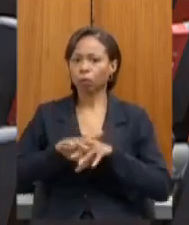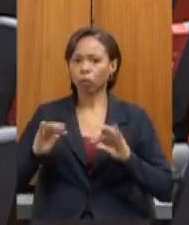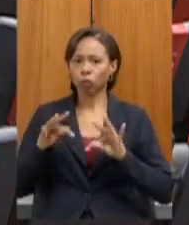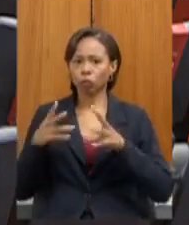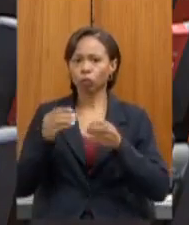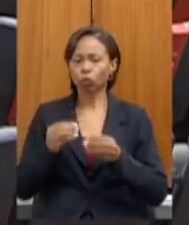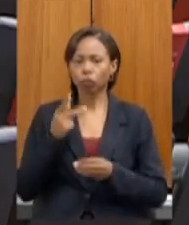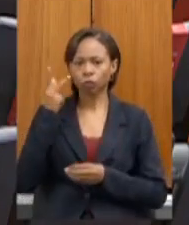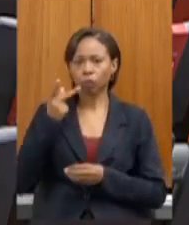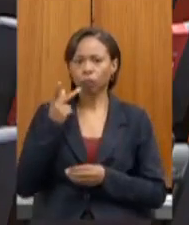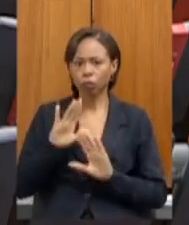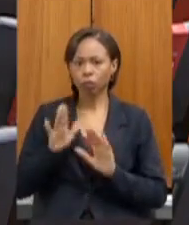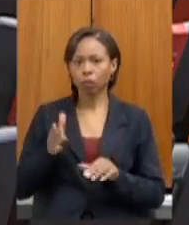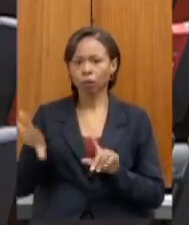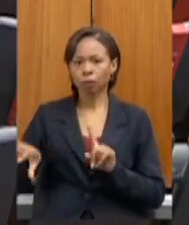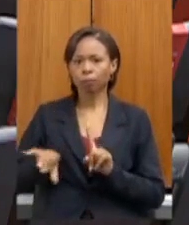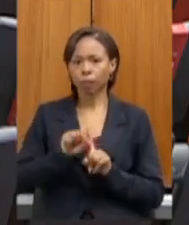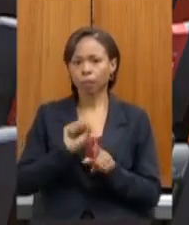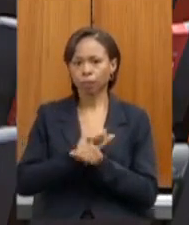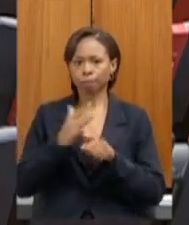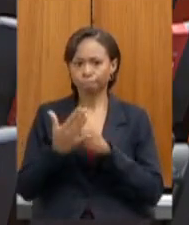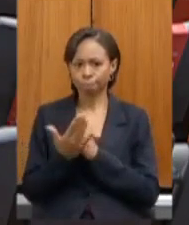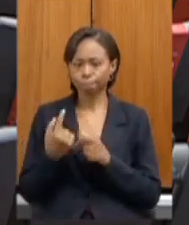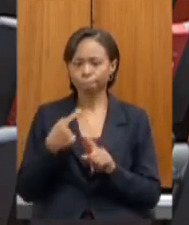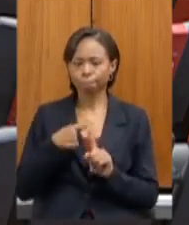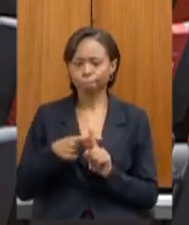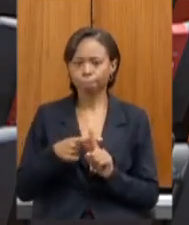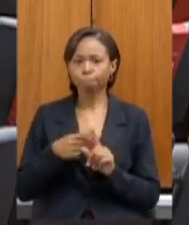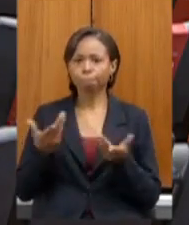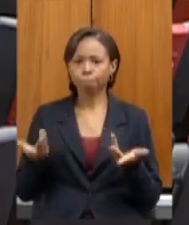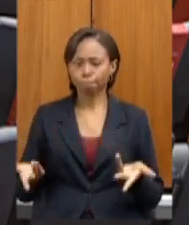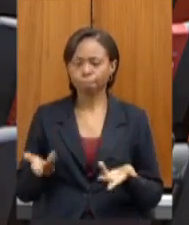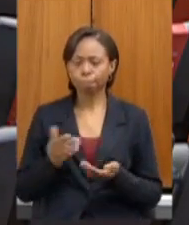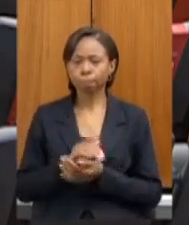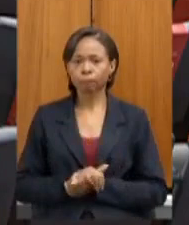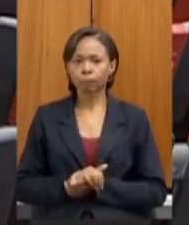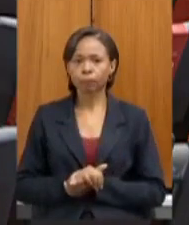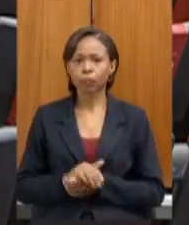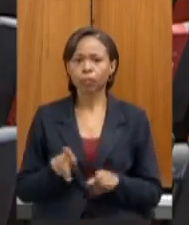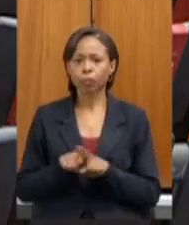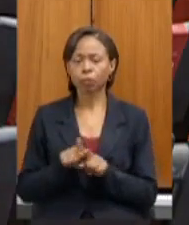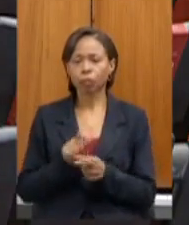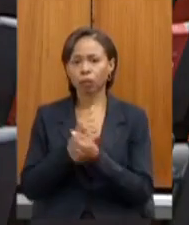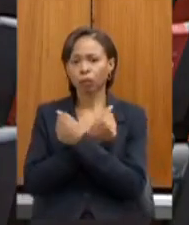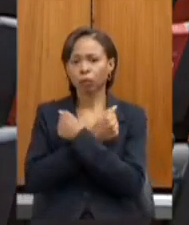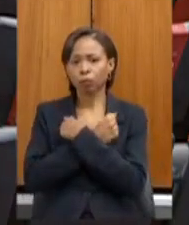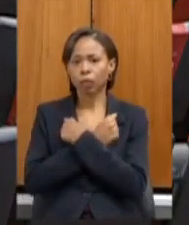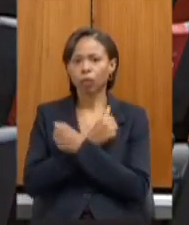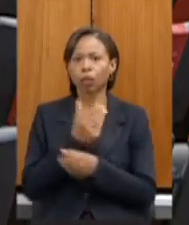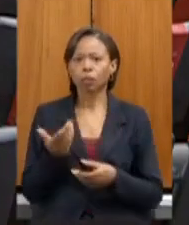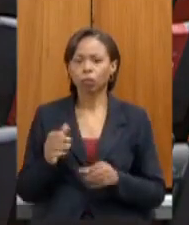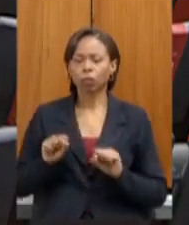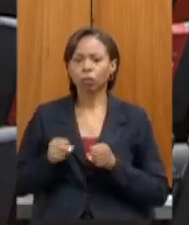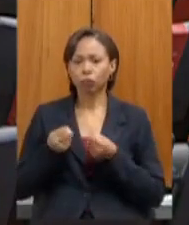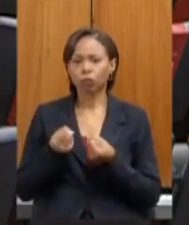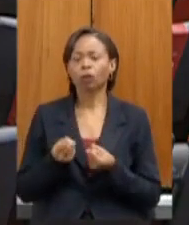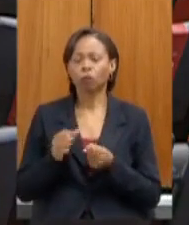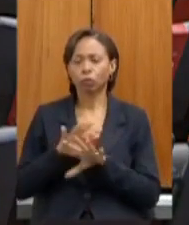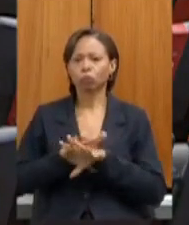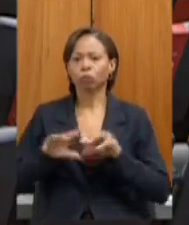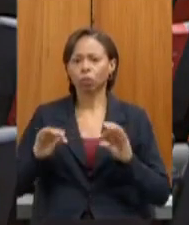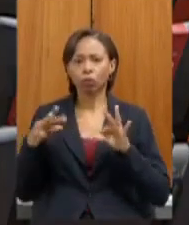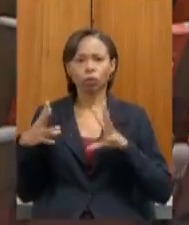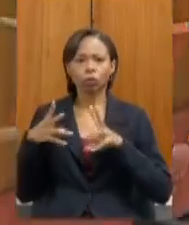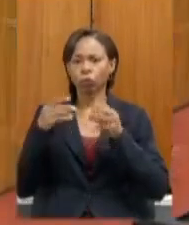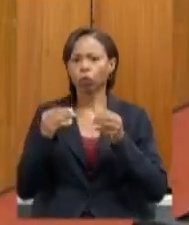colegas parlamentares que testaram positivo para a Covid também deixo um abraço e voto de pronta recuperação a todos